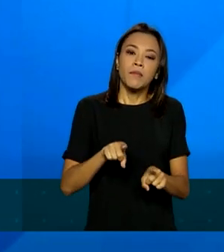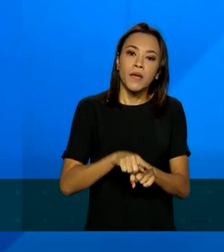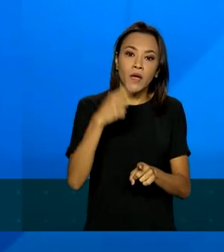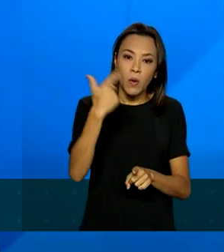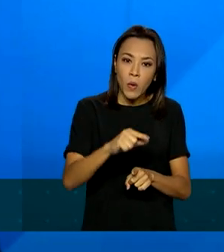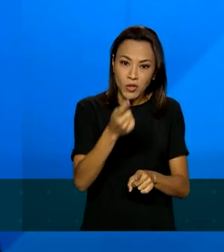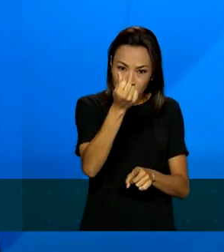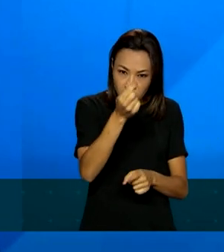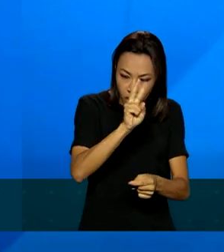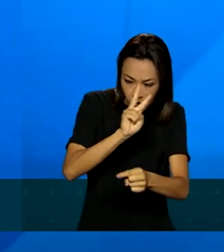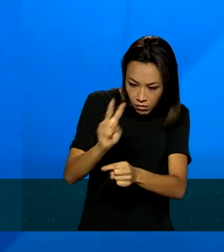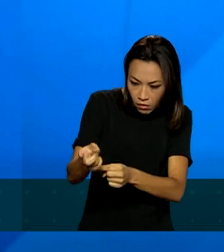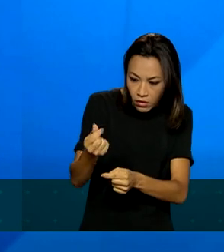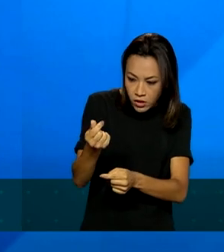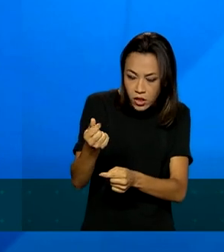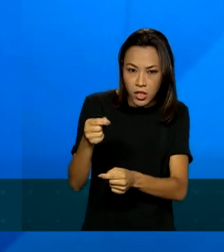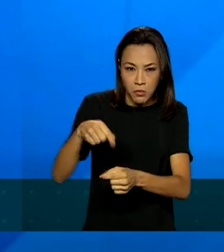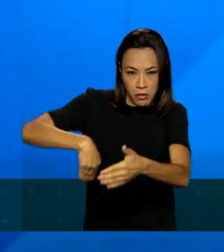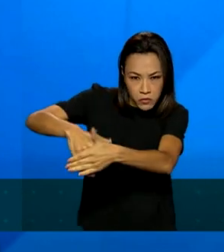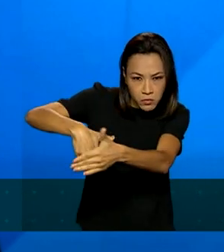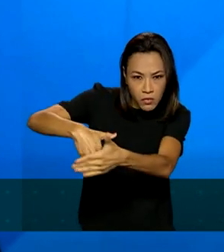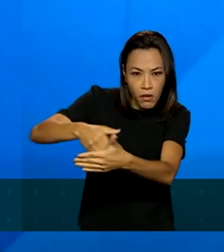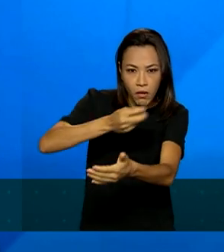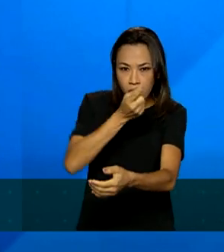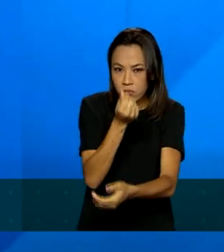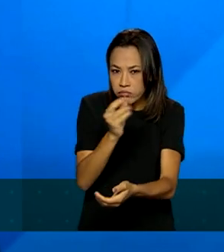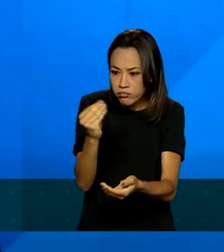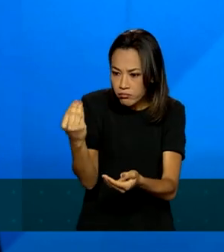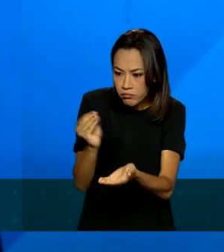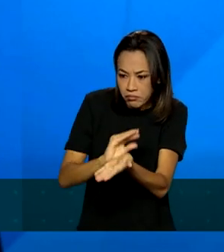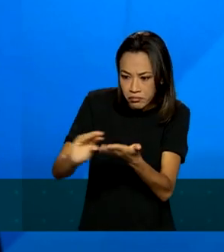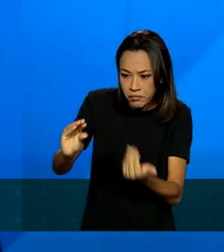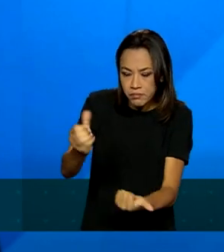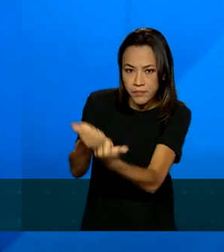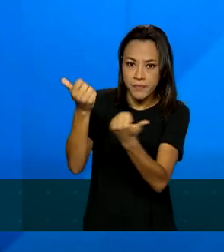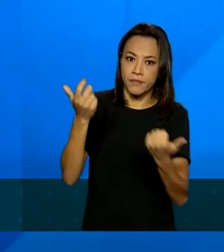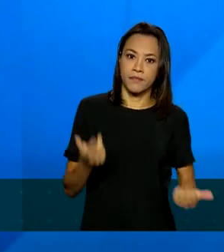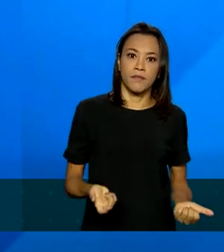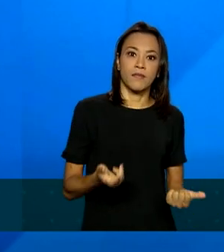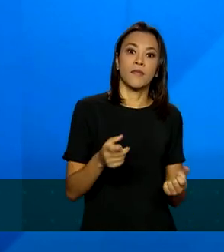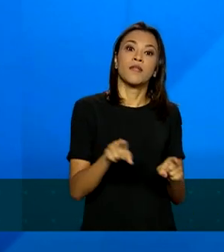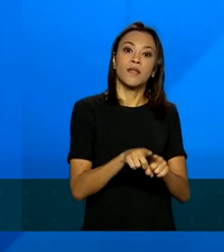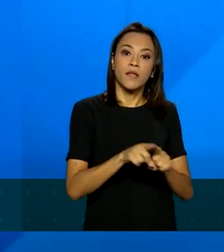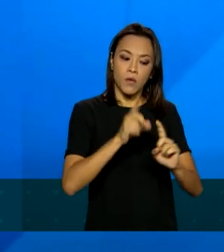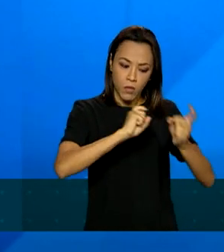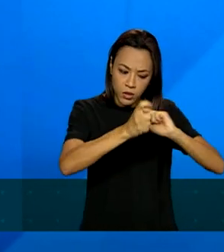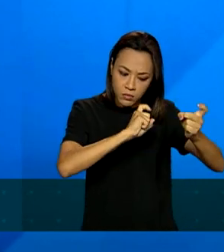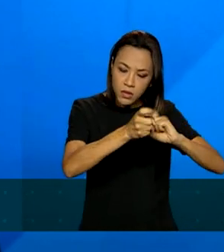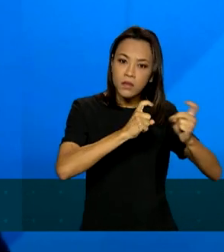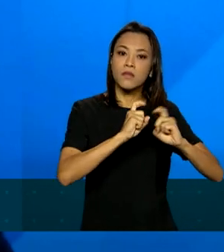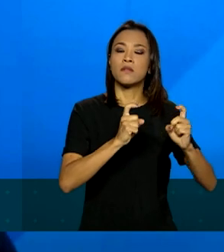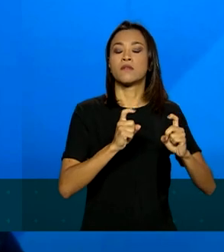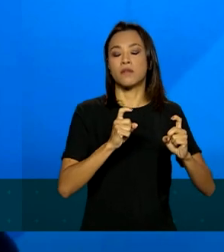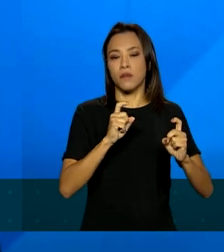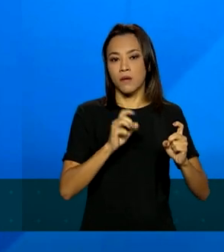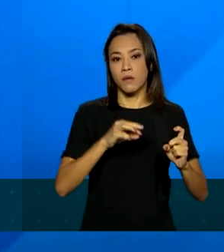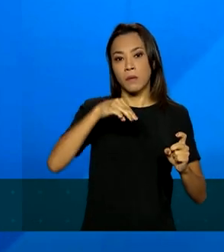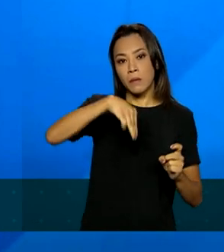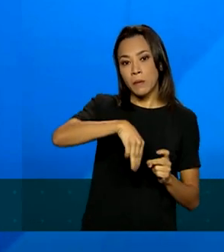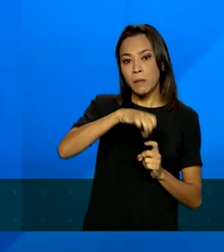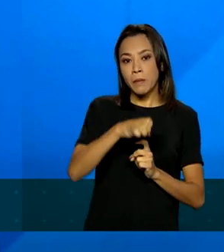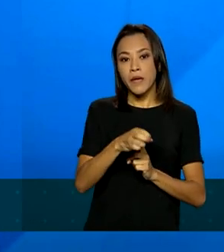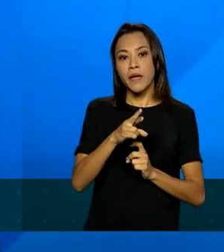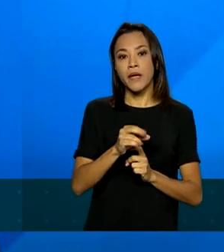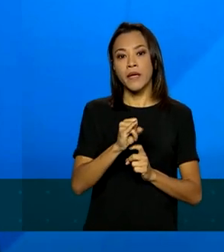de futebol, patrocinar, patrocinar o meio ambiente. Ser uma gestão meritocrática, que como nós vimos, teve a melhor